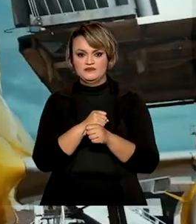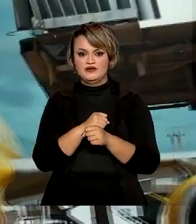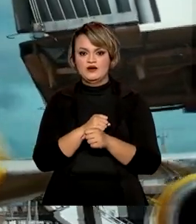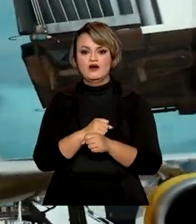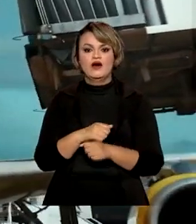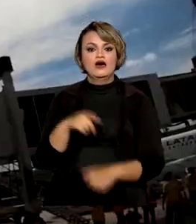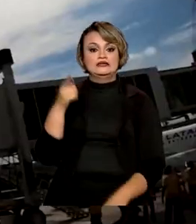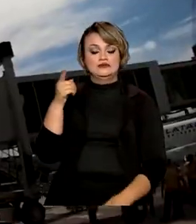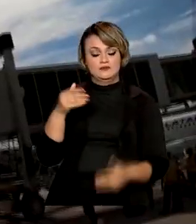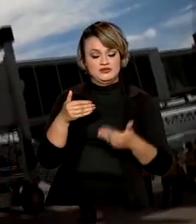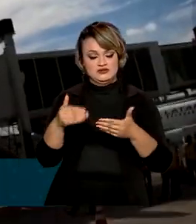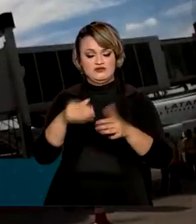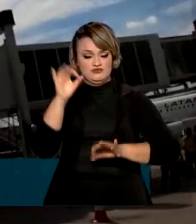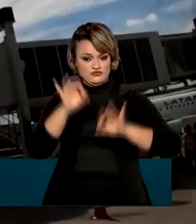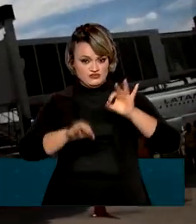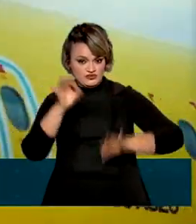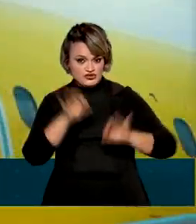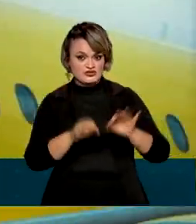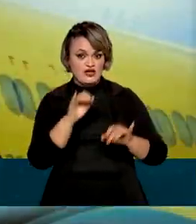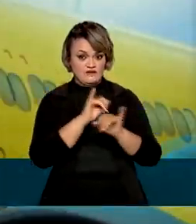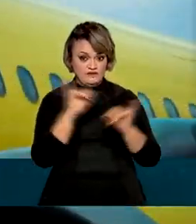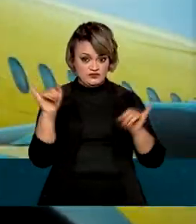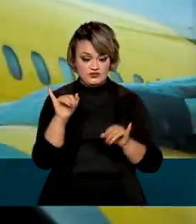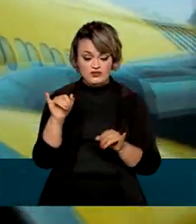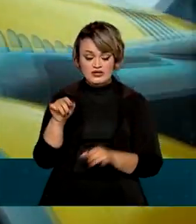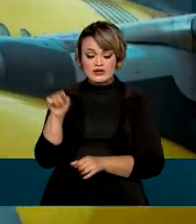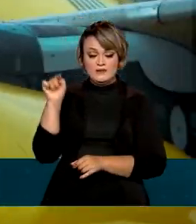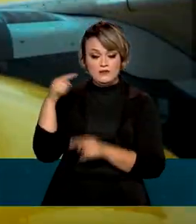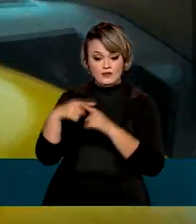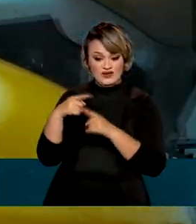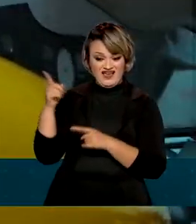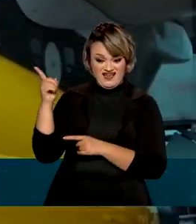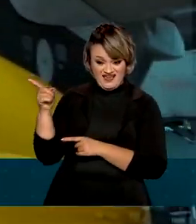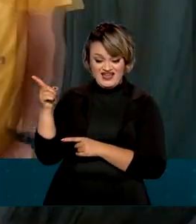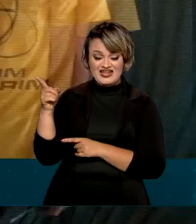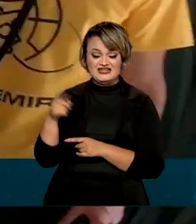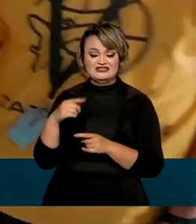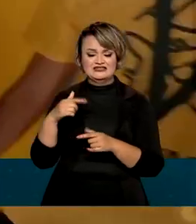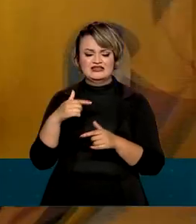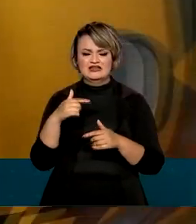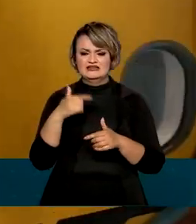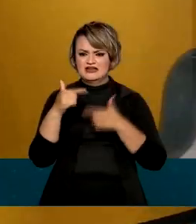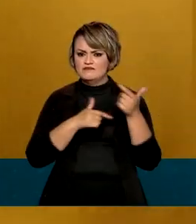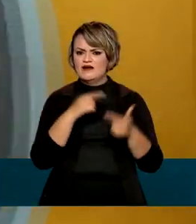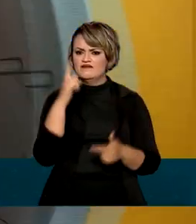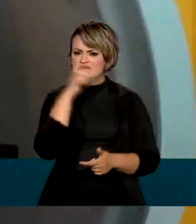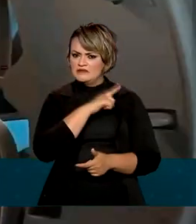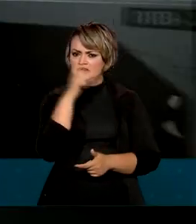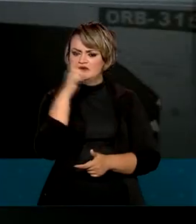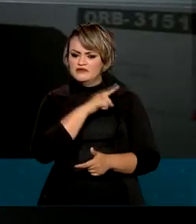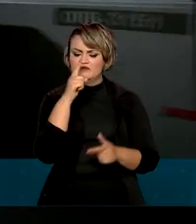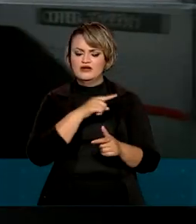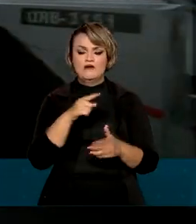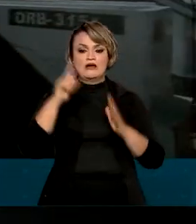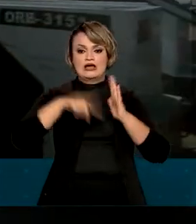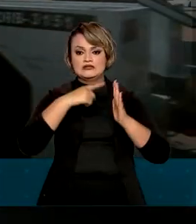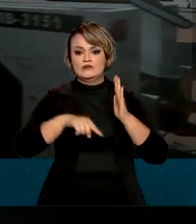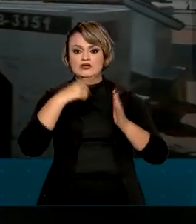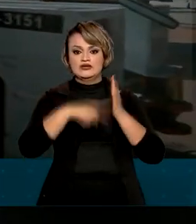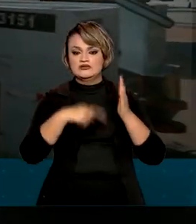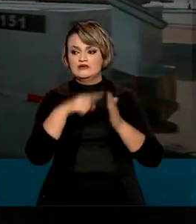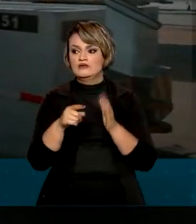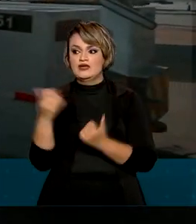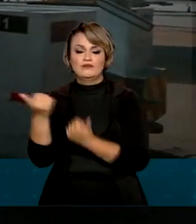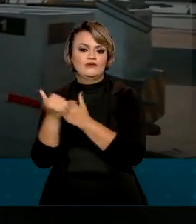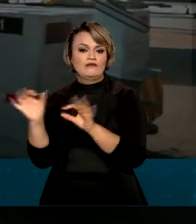Consumidor, do Ministério da Justiça e Segurança Pública, se deu pela falha na prestação de serviço, como a suspensão de voos e falta de